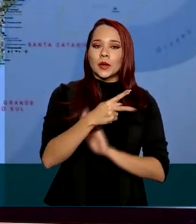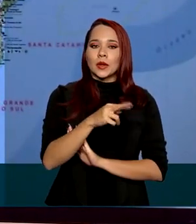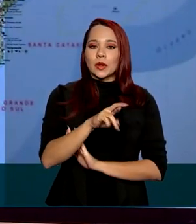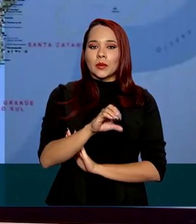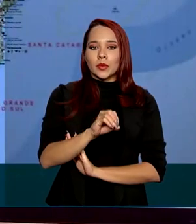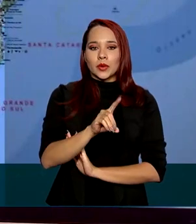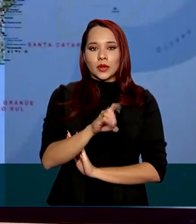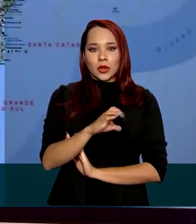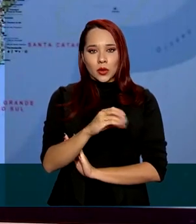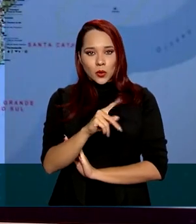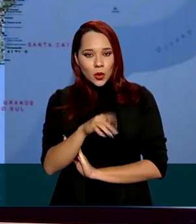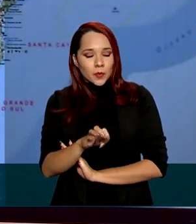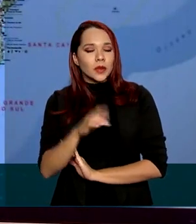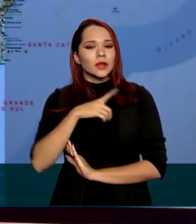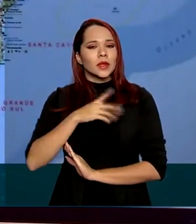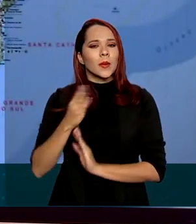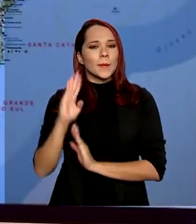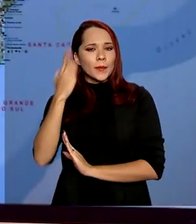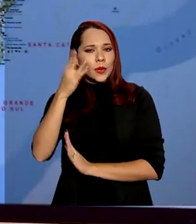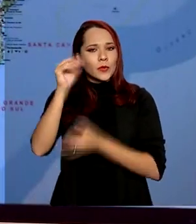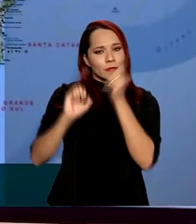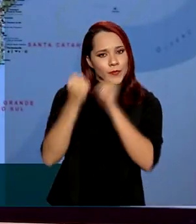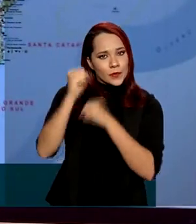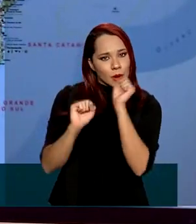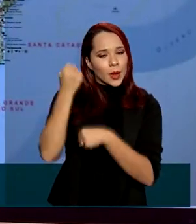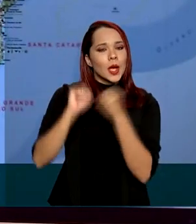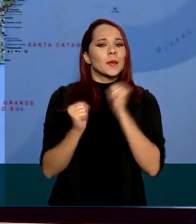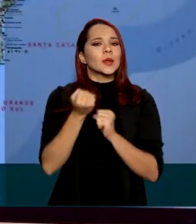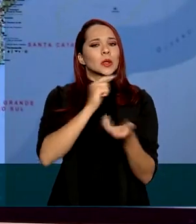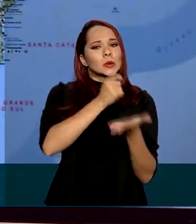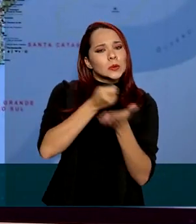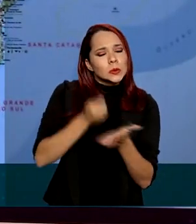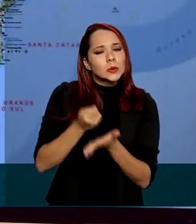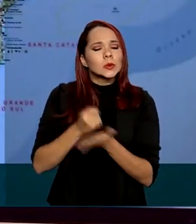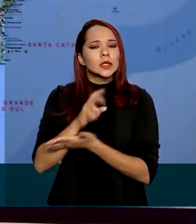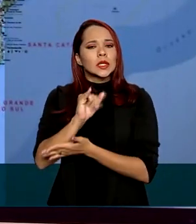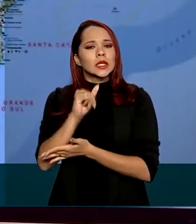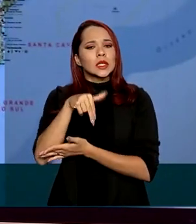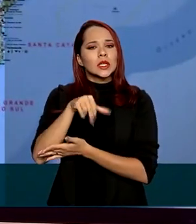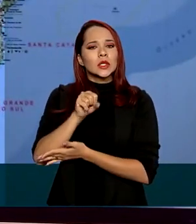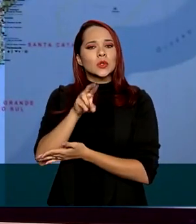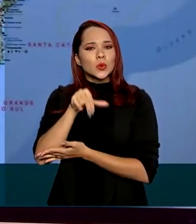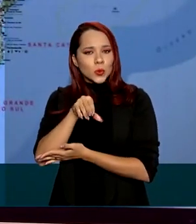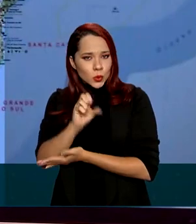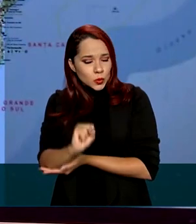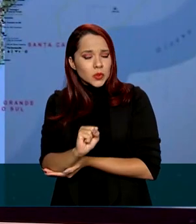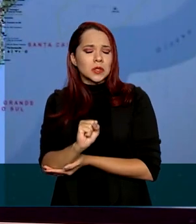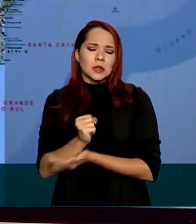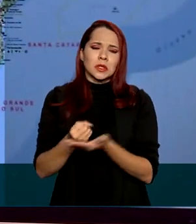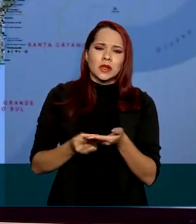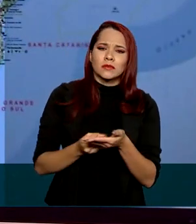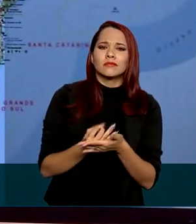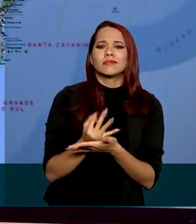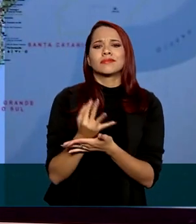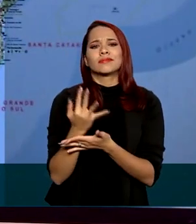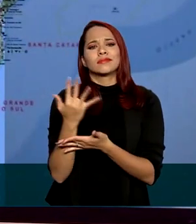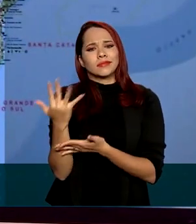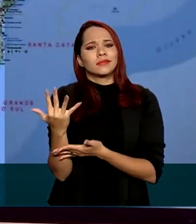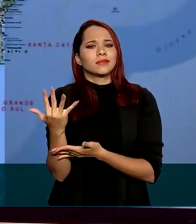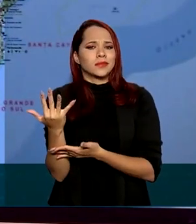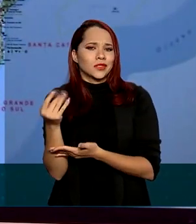podendo atender biofábricas, custeios para insumos, enfim, uma série de